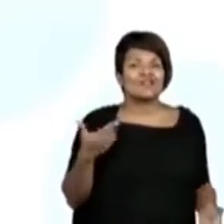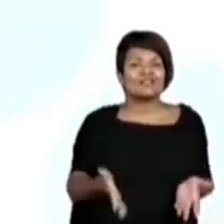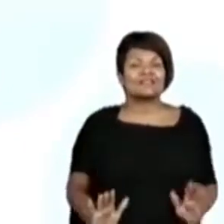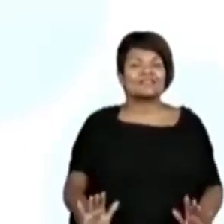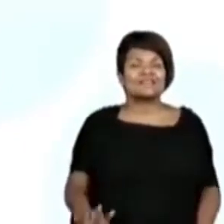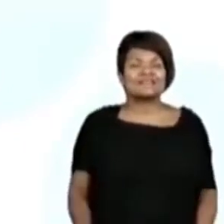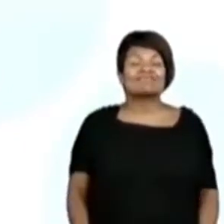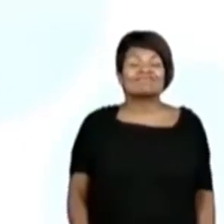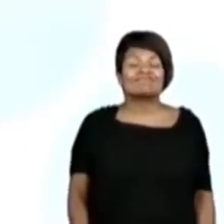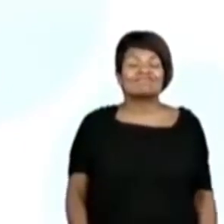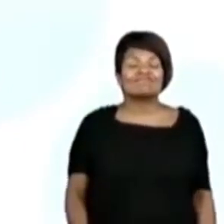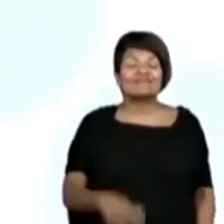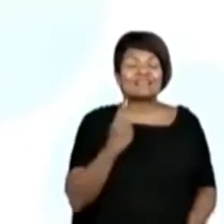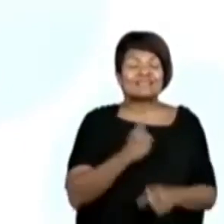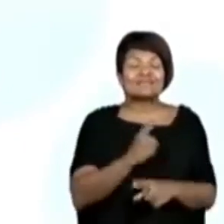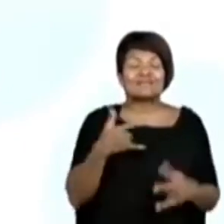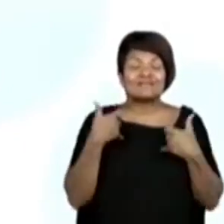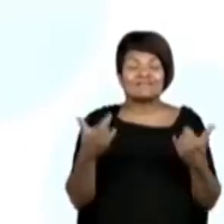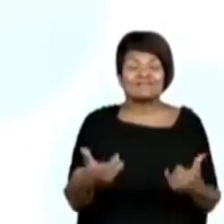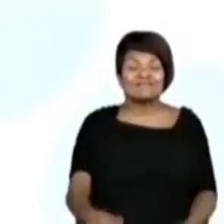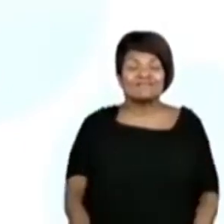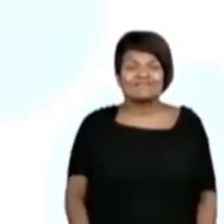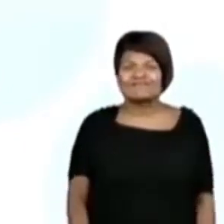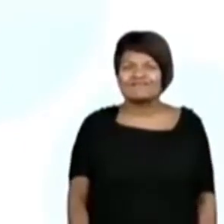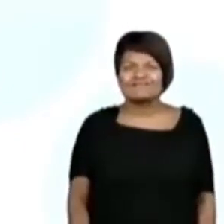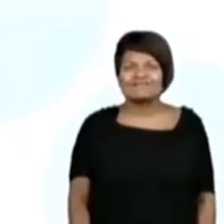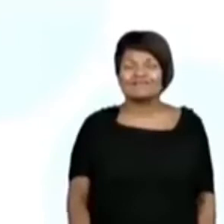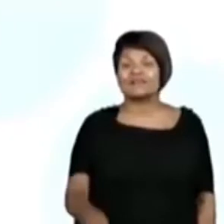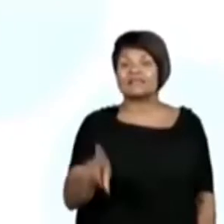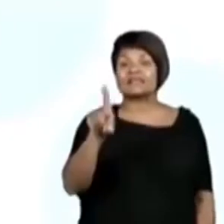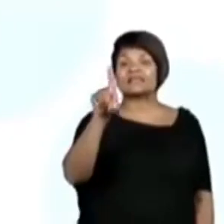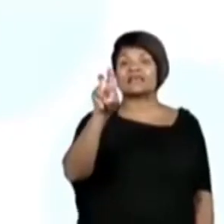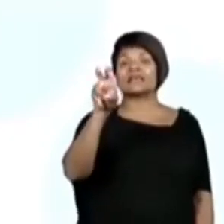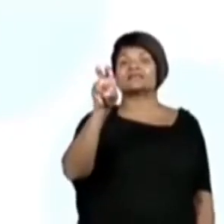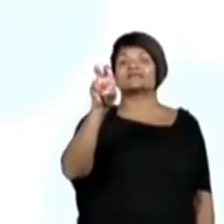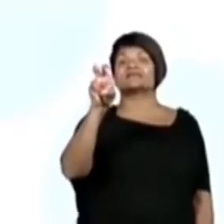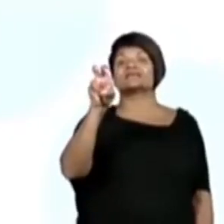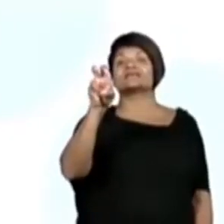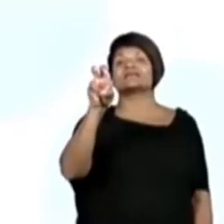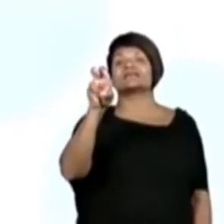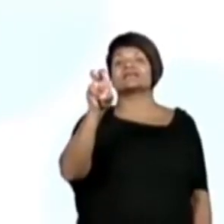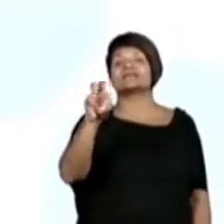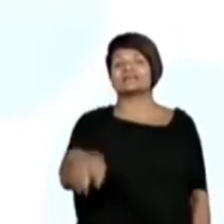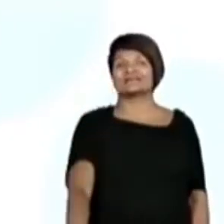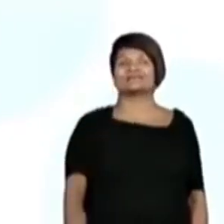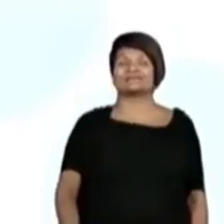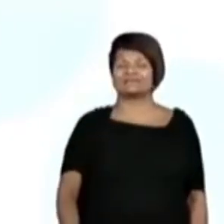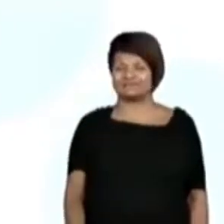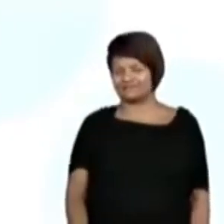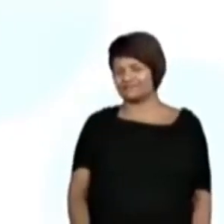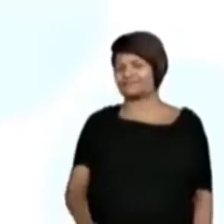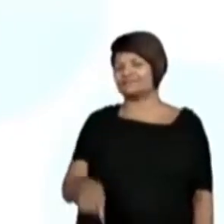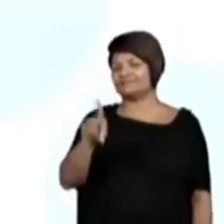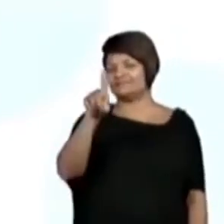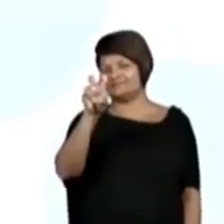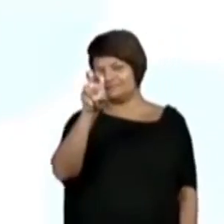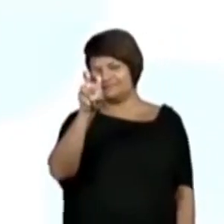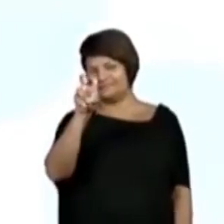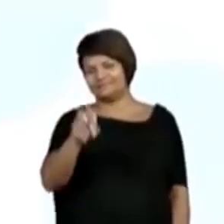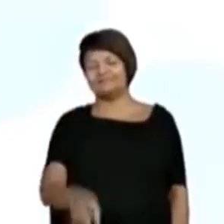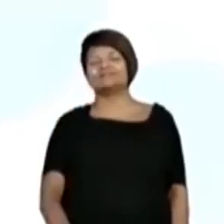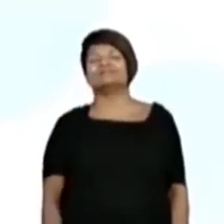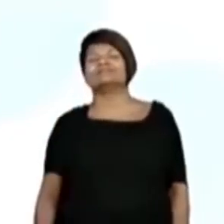aniversário da Prô. Ó. Nesse dia, fala o número aí. 15